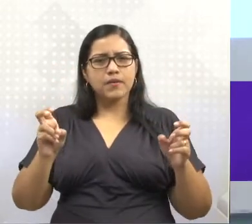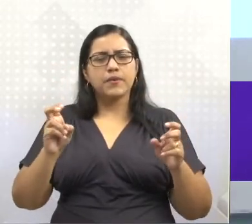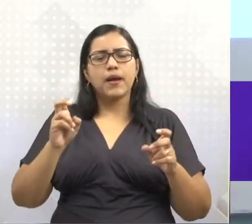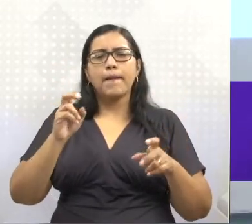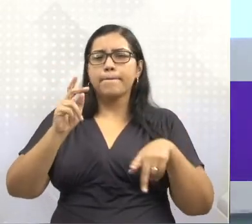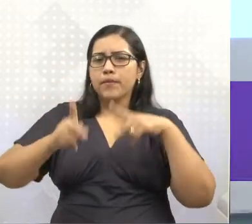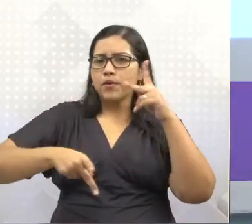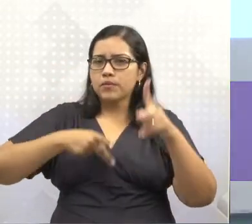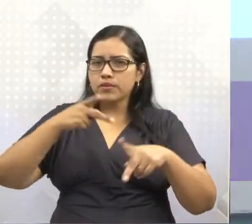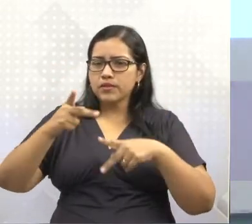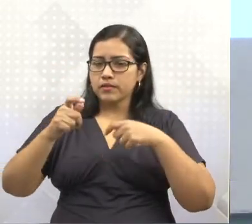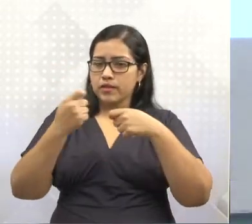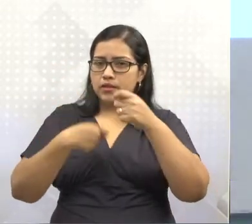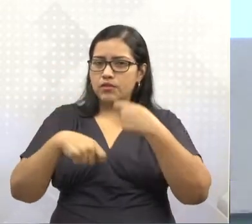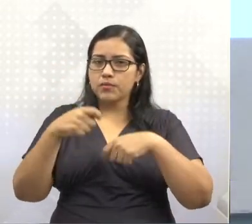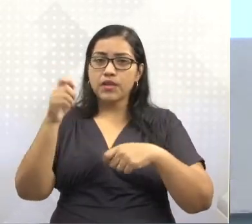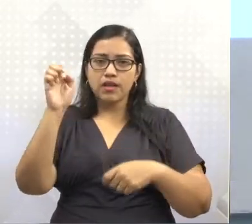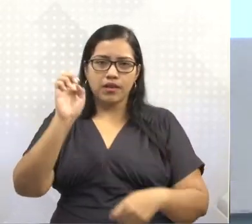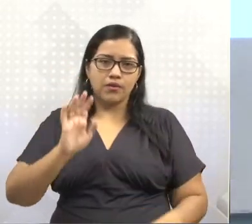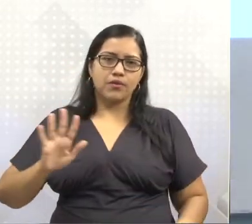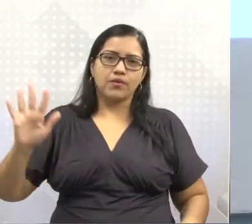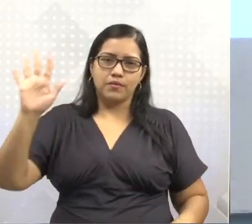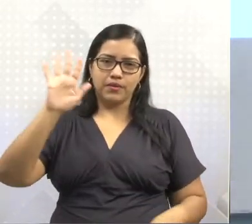economia da Europa.